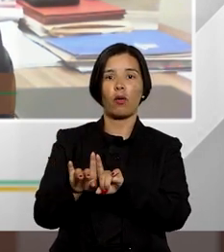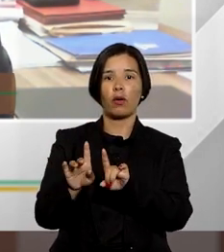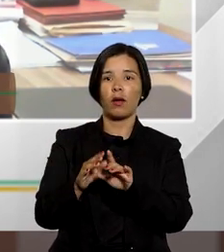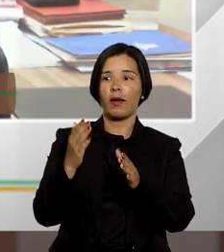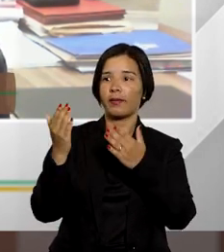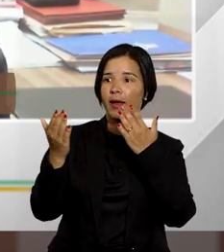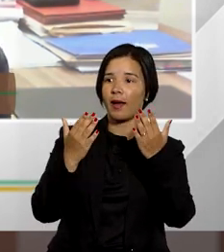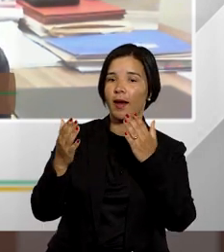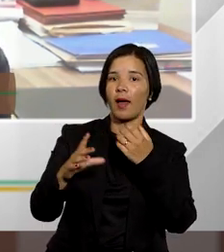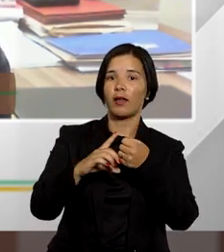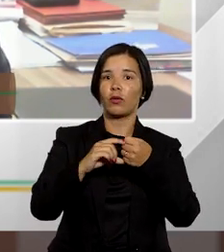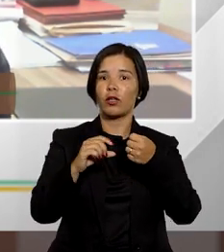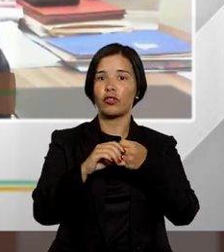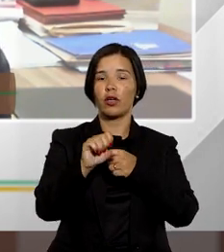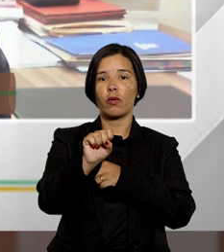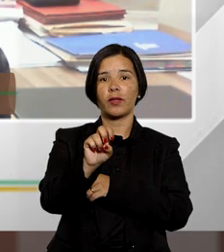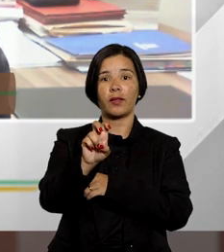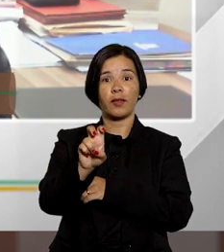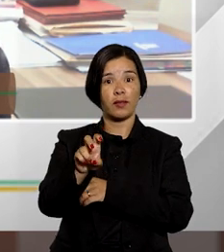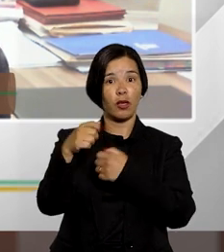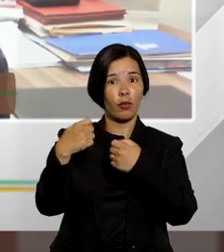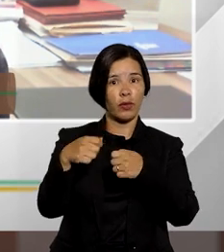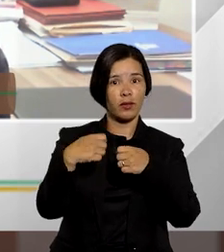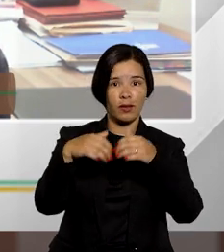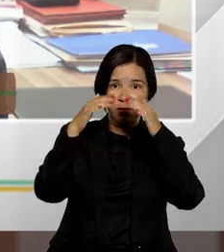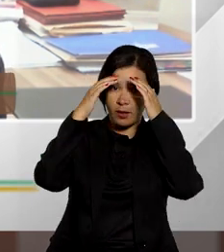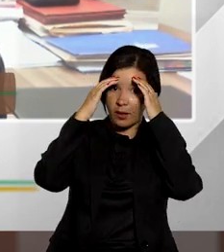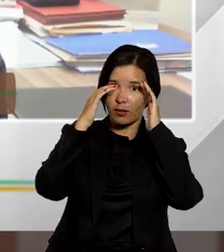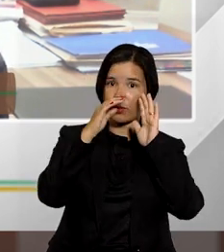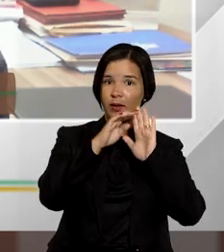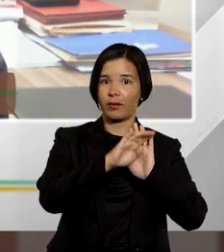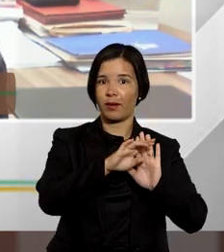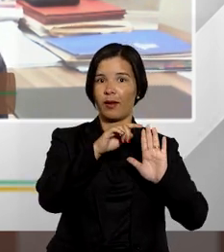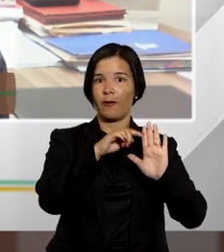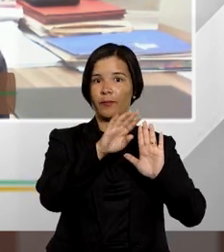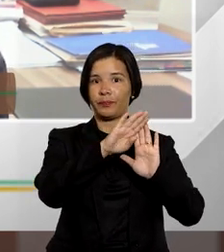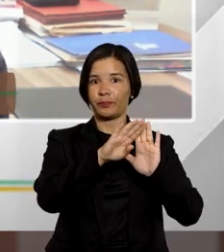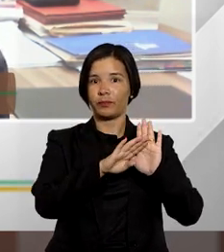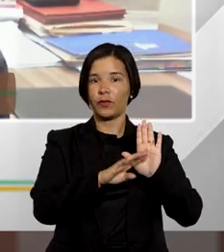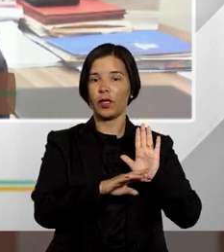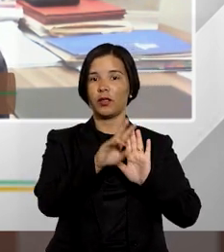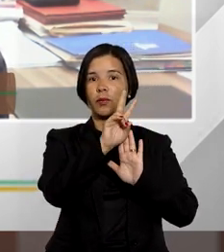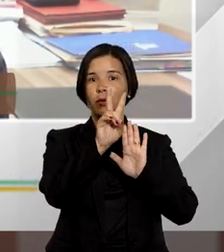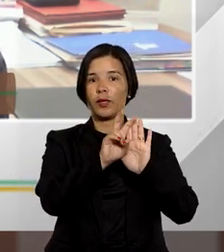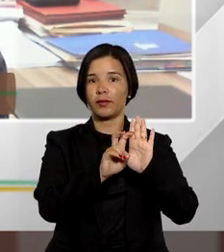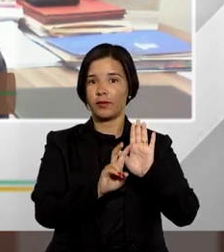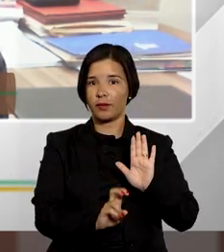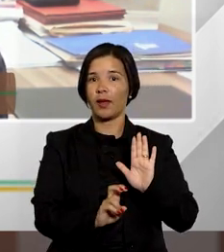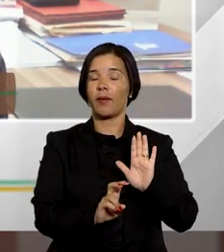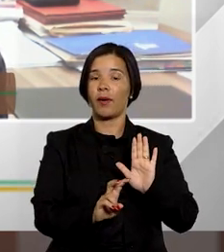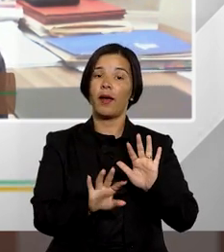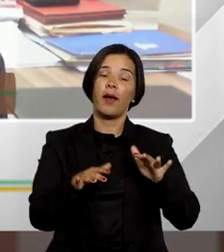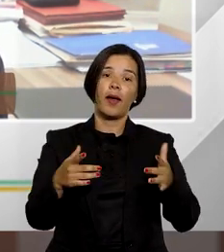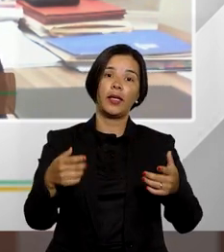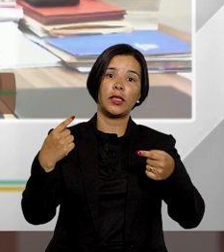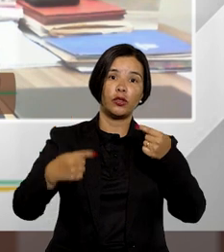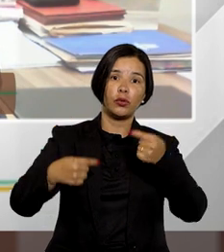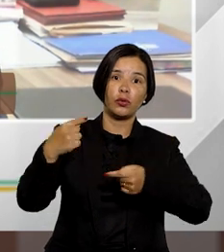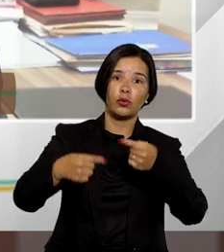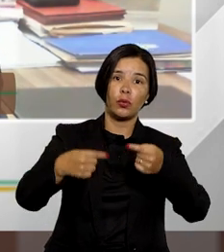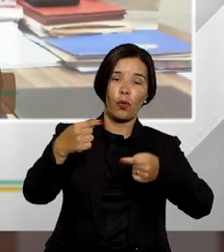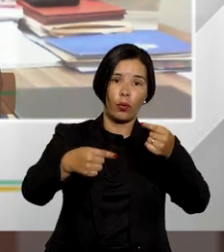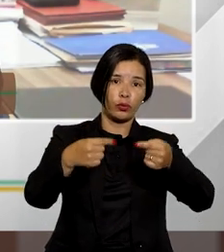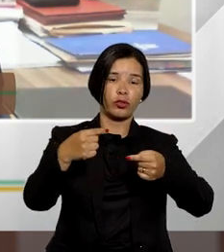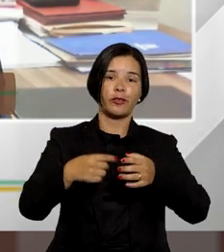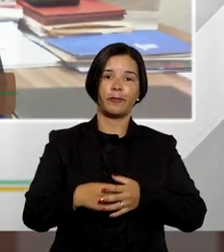intercaladas no artigo 85 que devem e serão respeitadas por óbvio e esse tema ele ainda é discutido mas